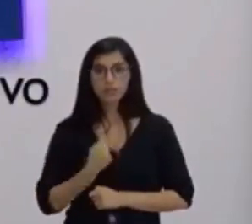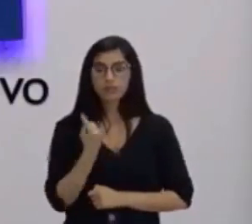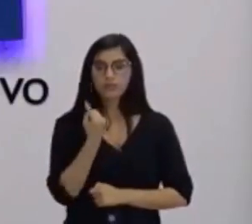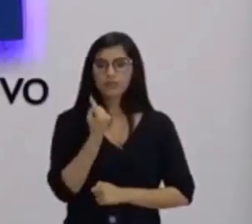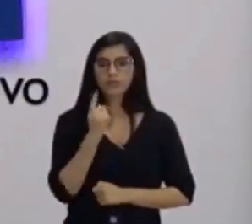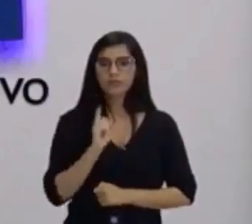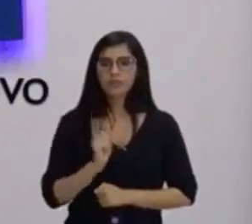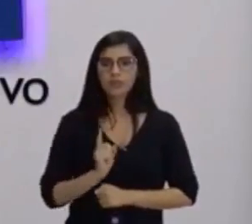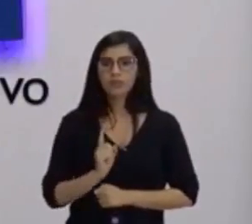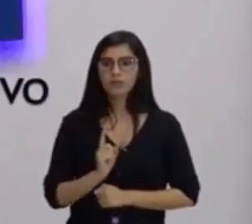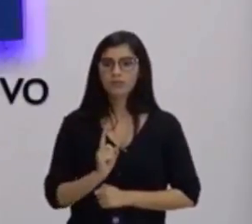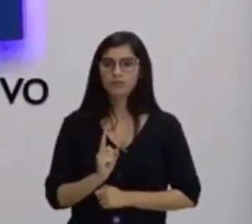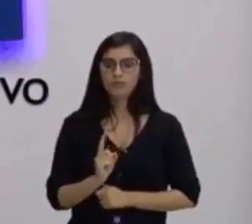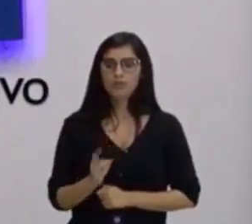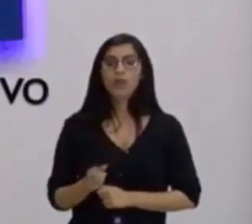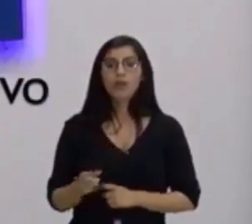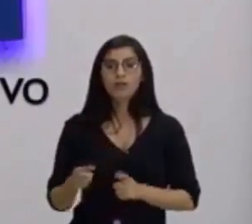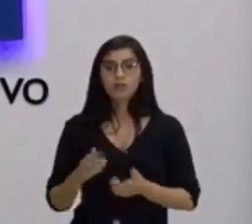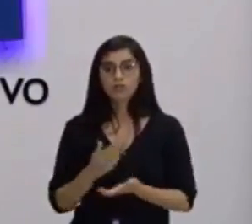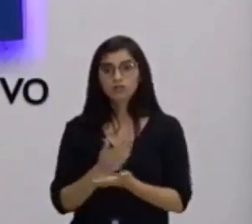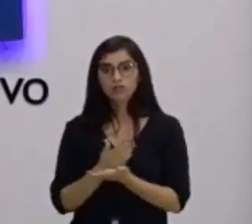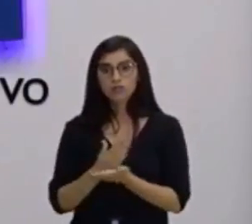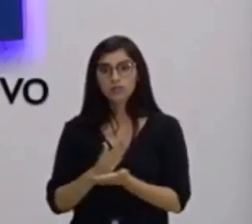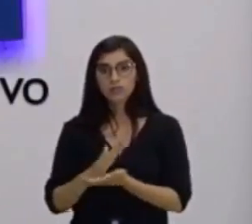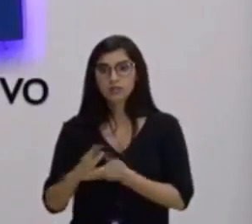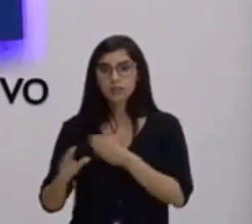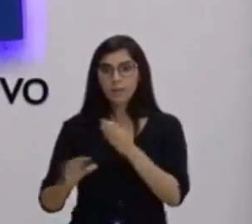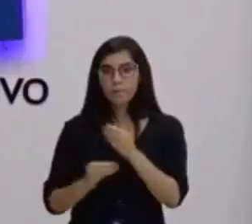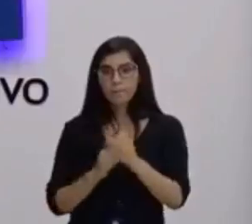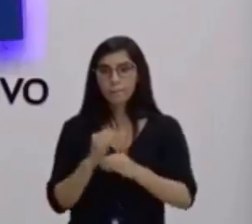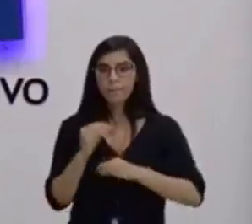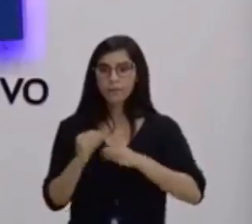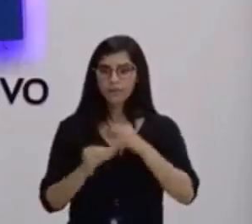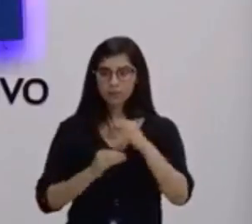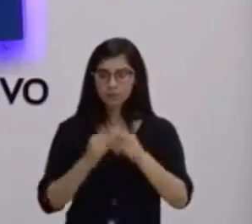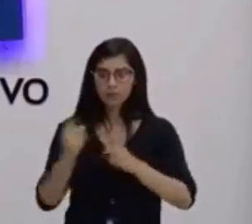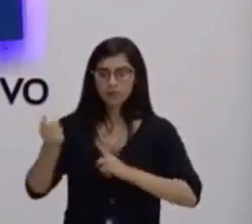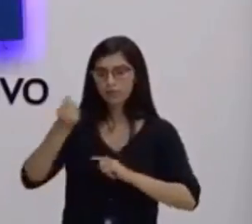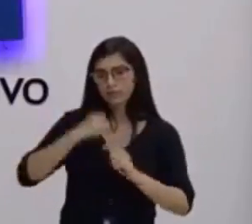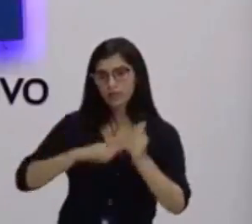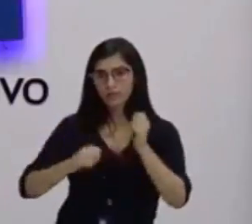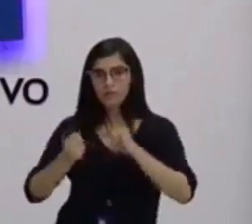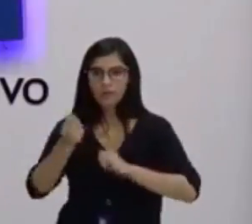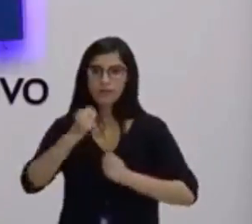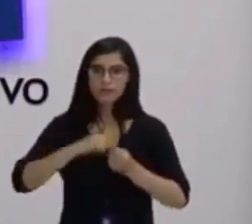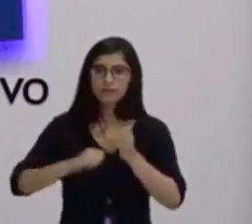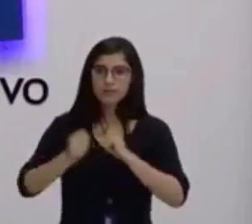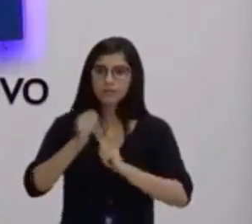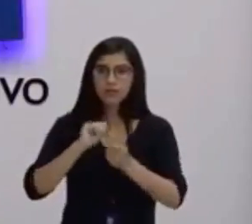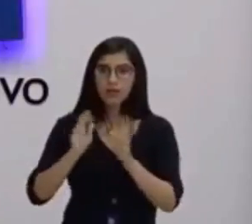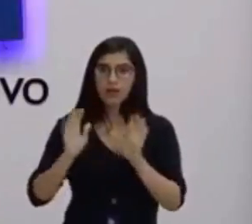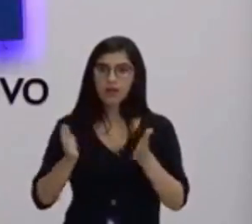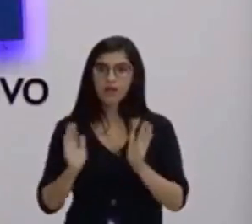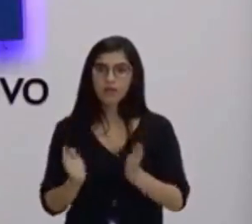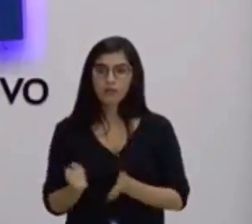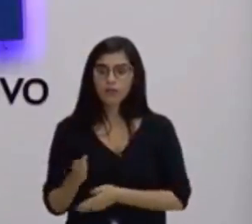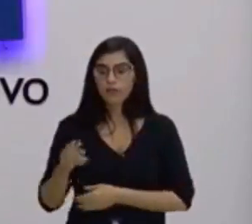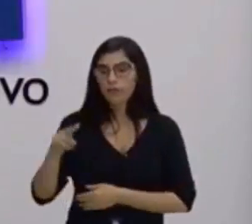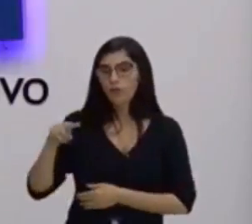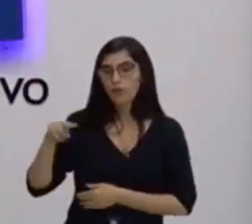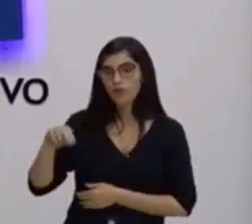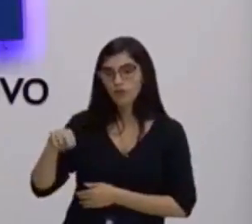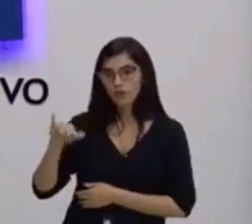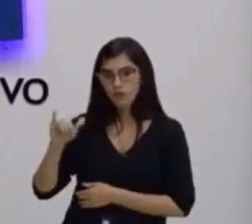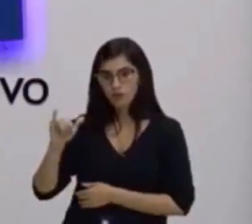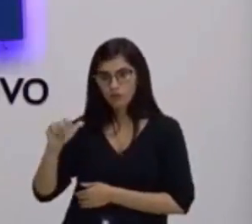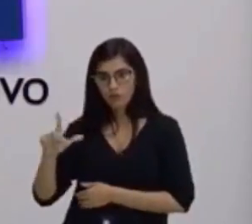Nenhuma. Muito pelo contrário. Nós começamos a misturar essas capacidades físicas. Agora o Nildo, lá na